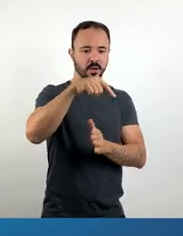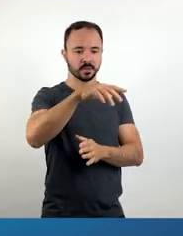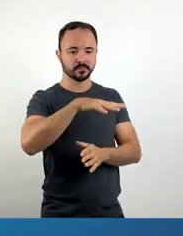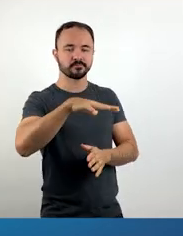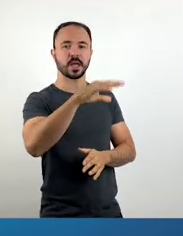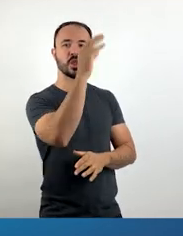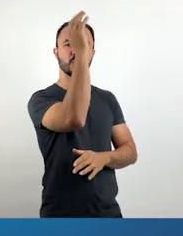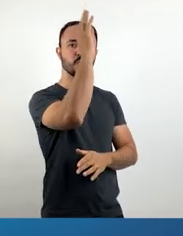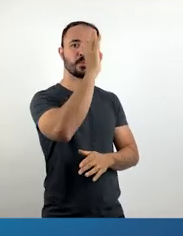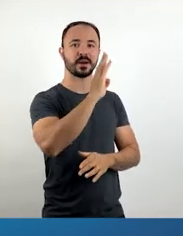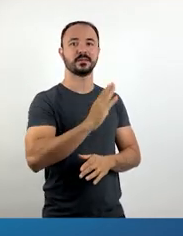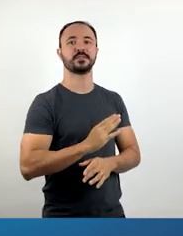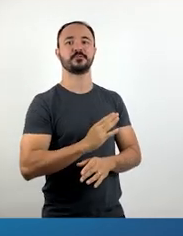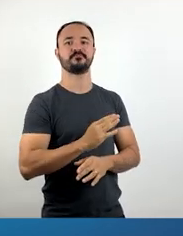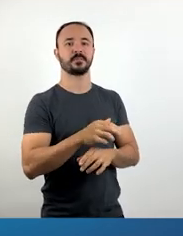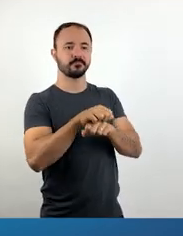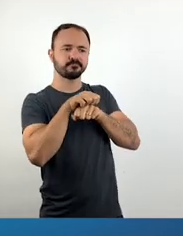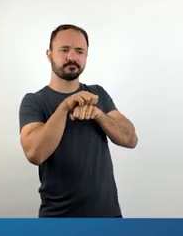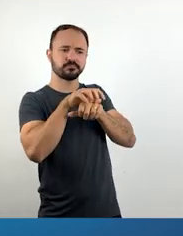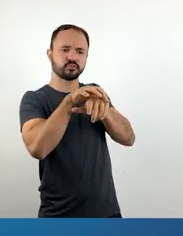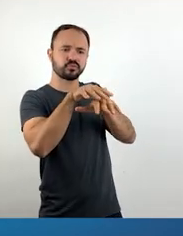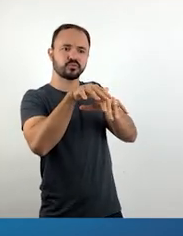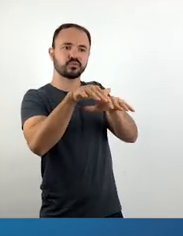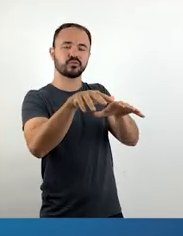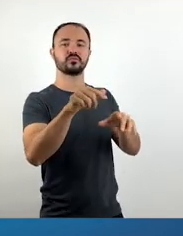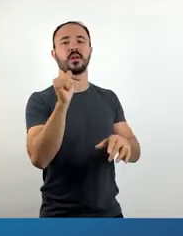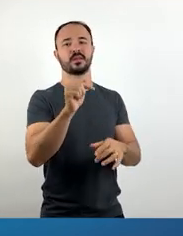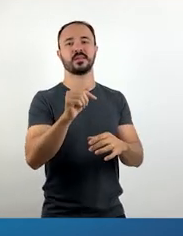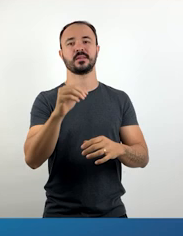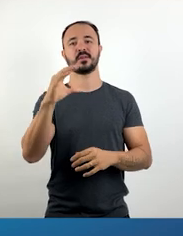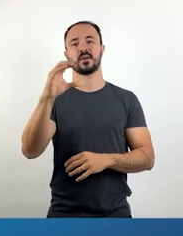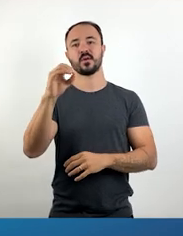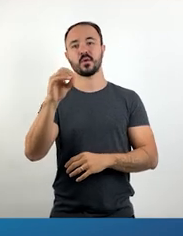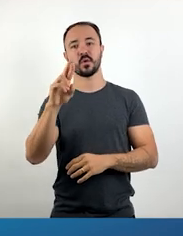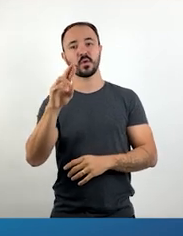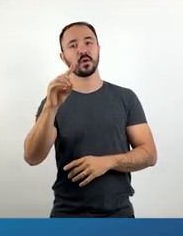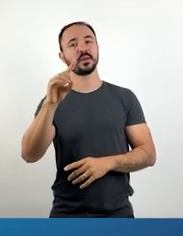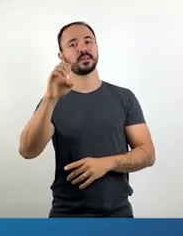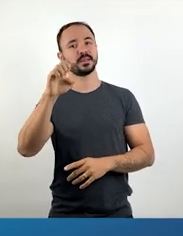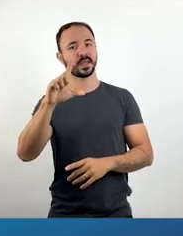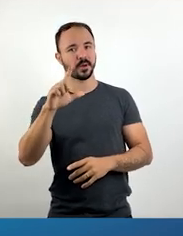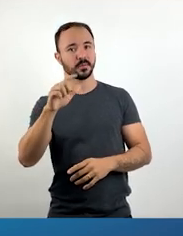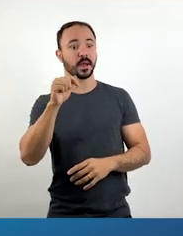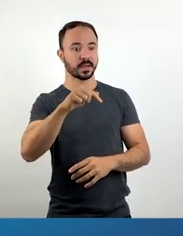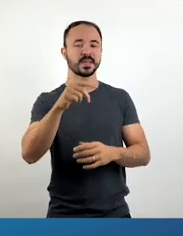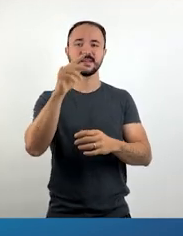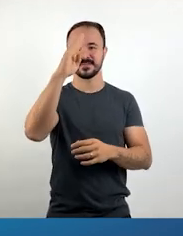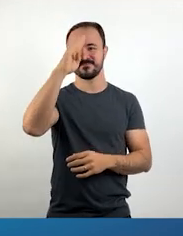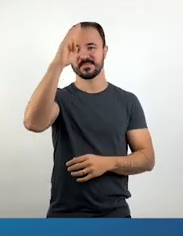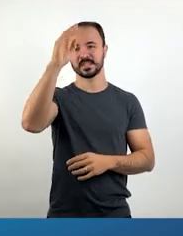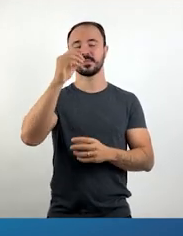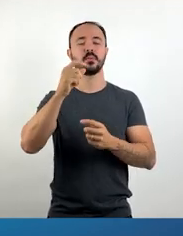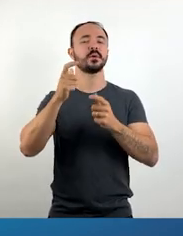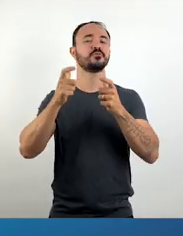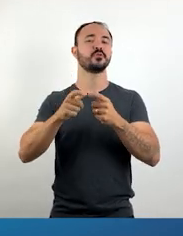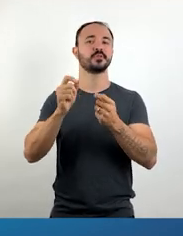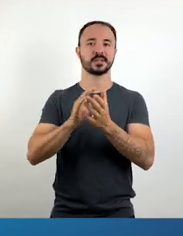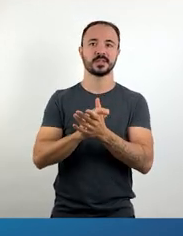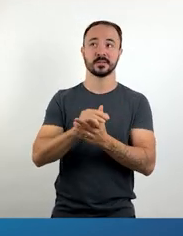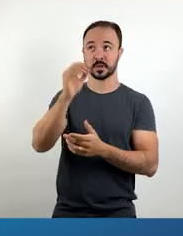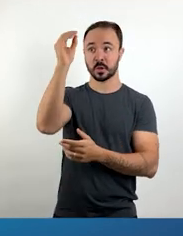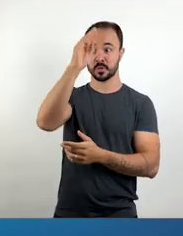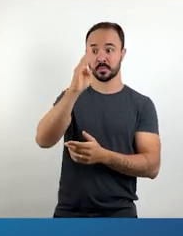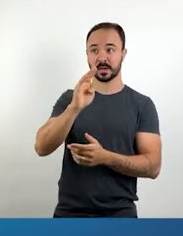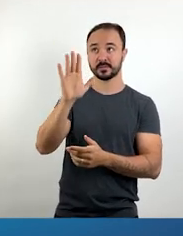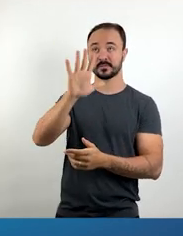Cordel, que se instalou principalmente no Nordeste. Dessa forma, no século XVIII, essa expressão cultural se